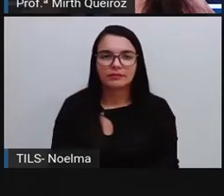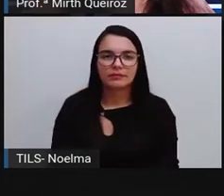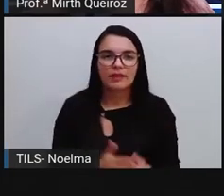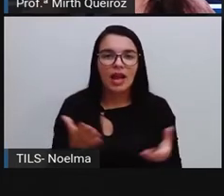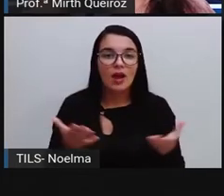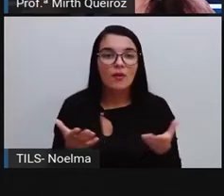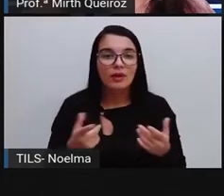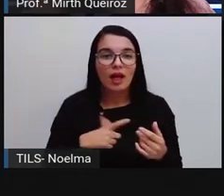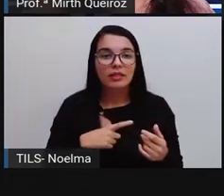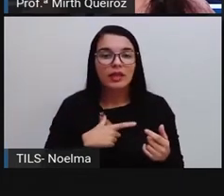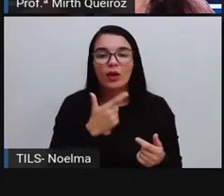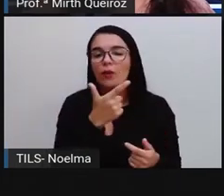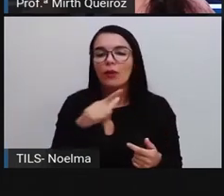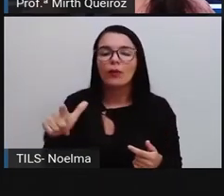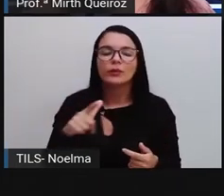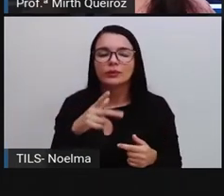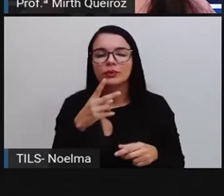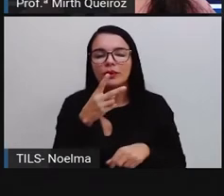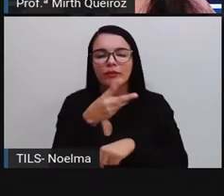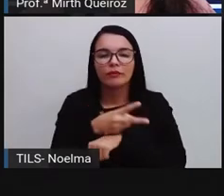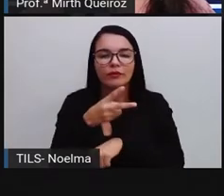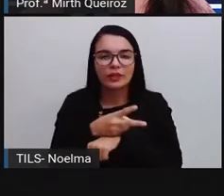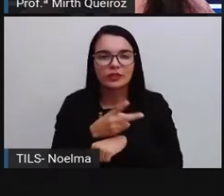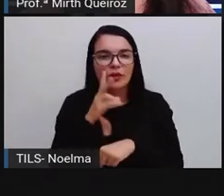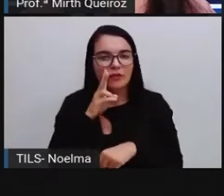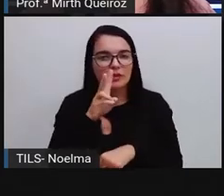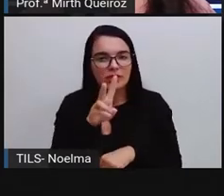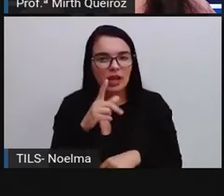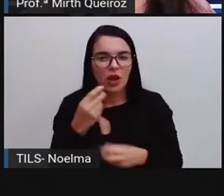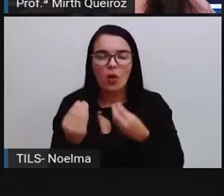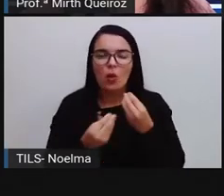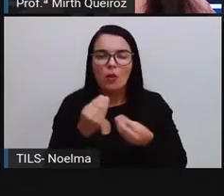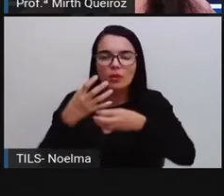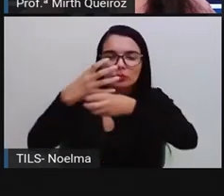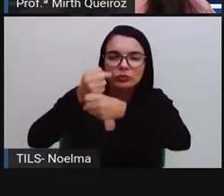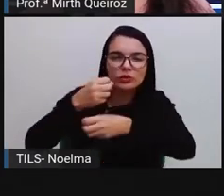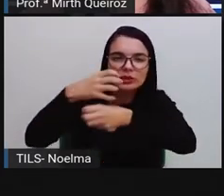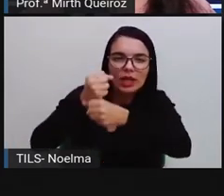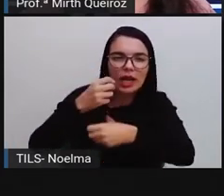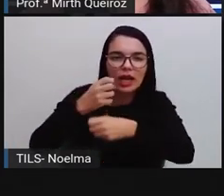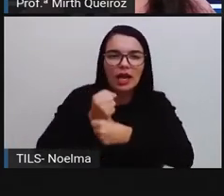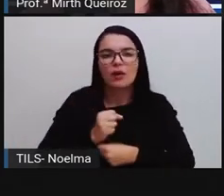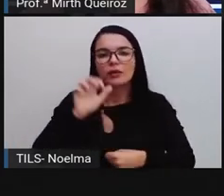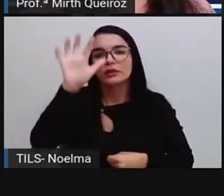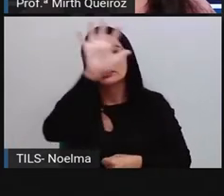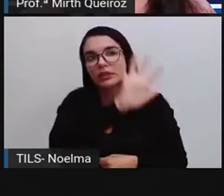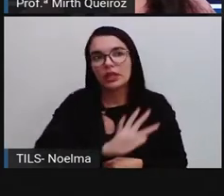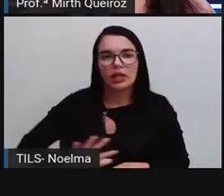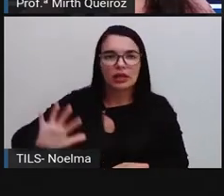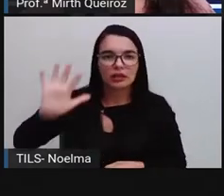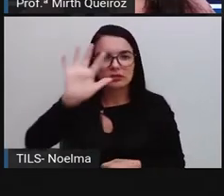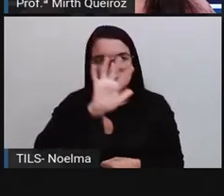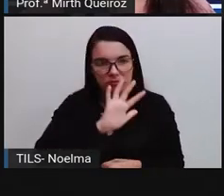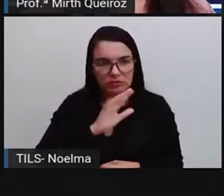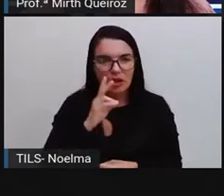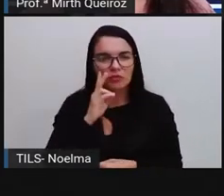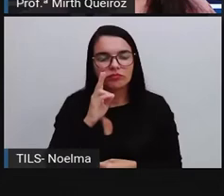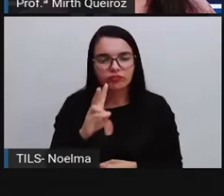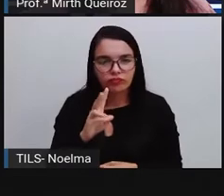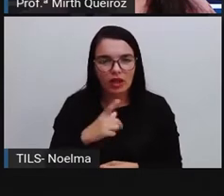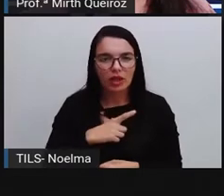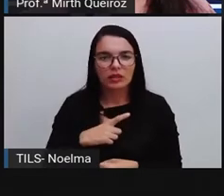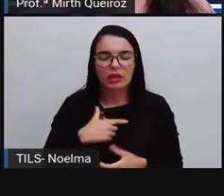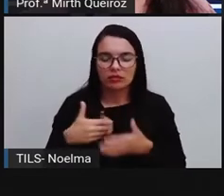E aqui eu trouxe para vocês um pequeno vídeo sobre alguns eventos aleatórios, alguns cálculos de